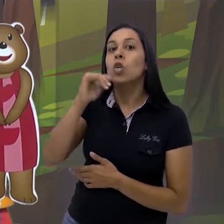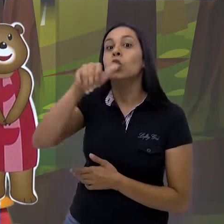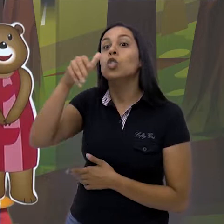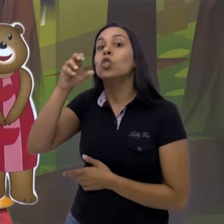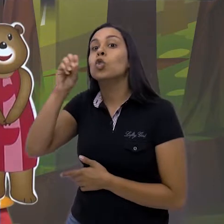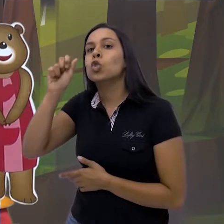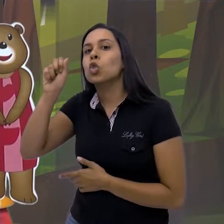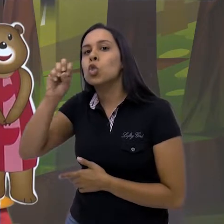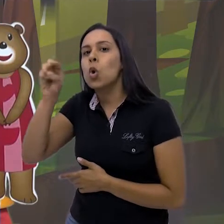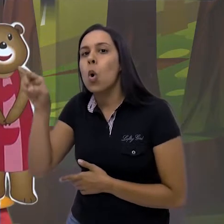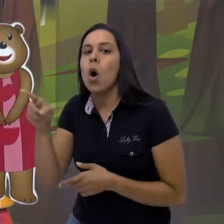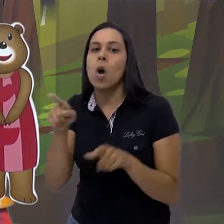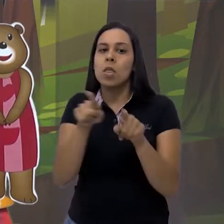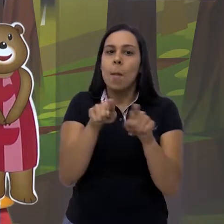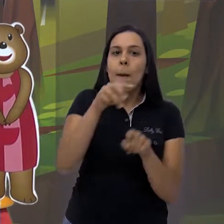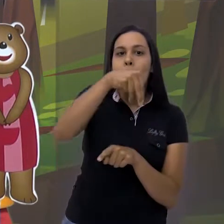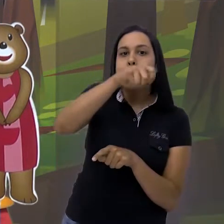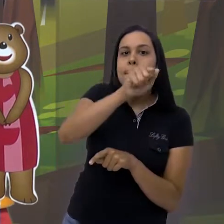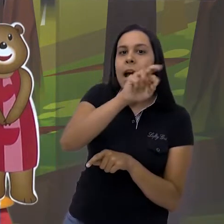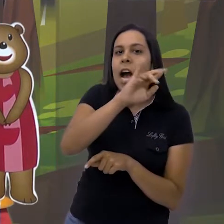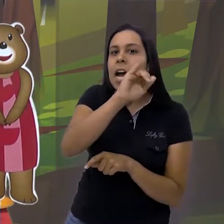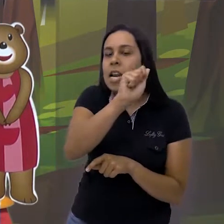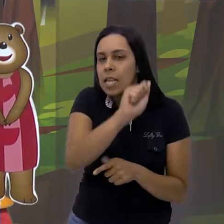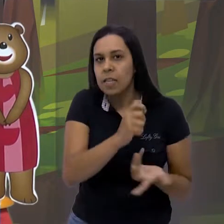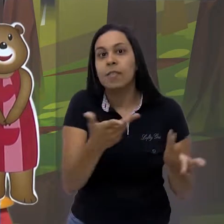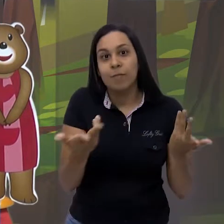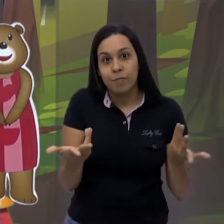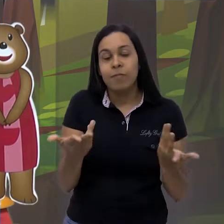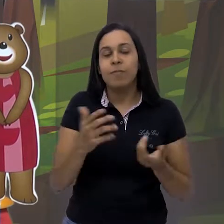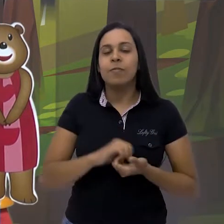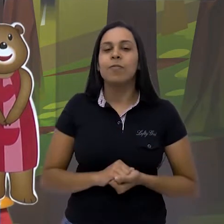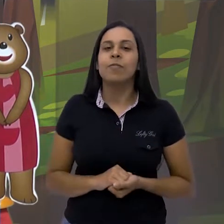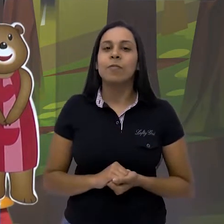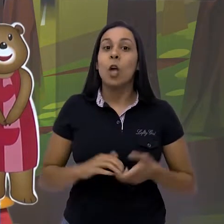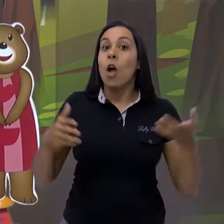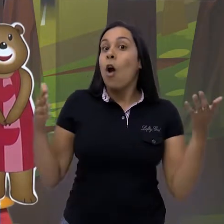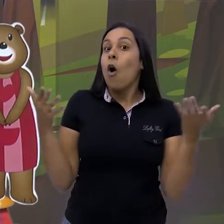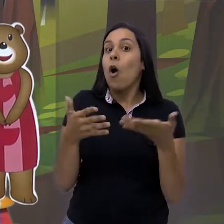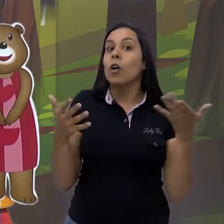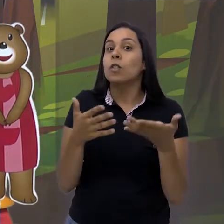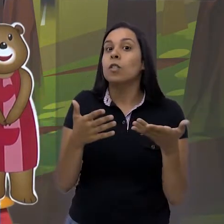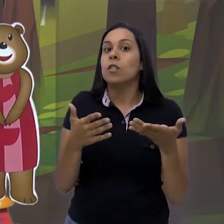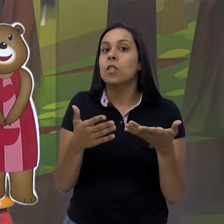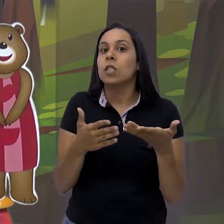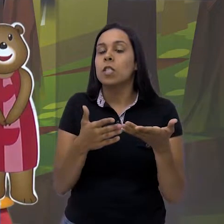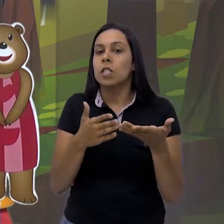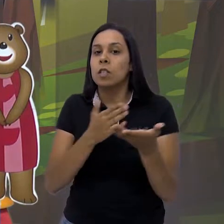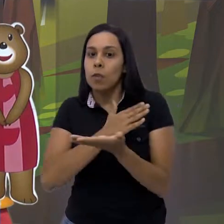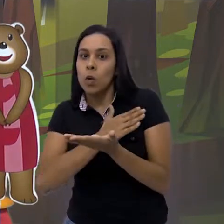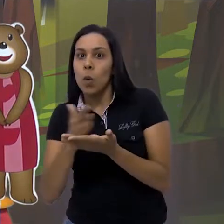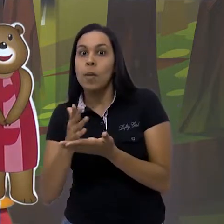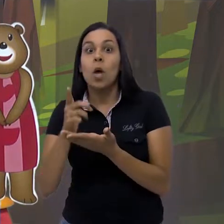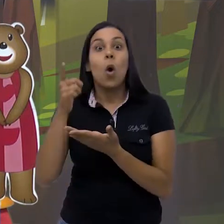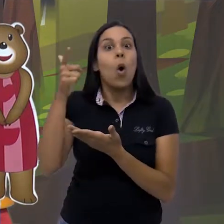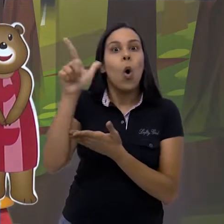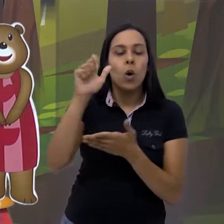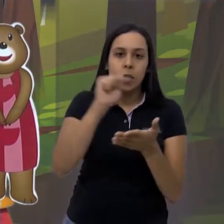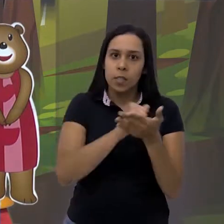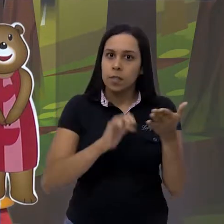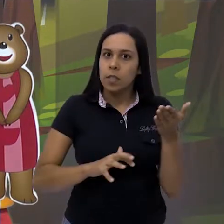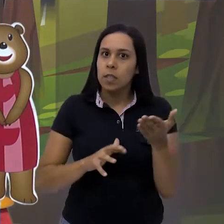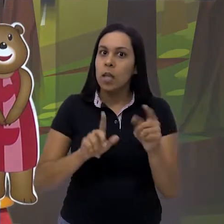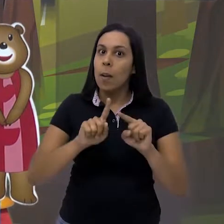e Maria, isso sim. Hoje nós vamos iniciar outra atividade, mas as